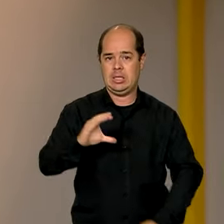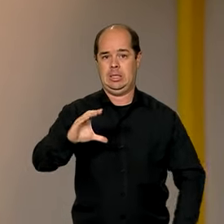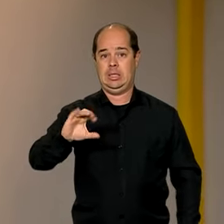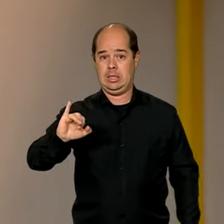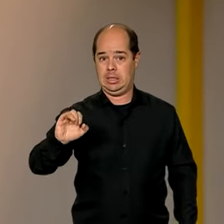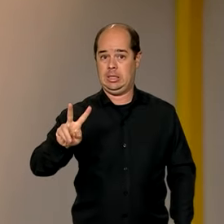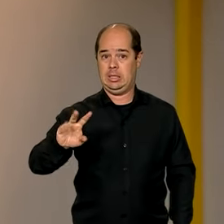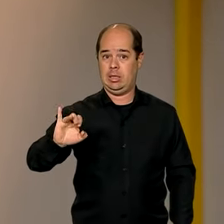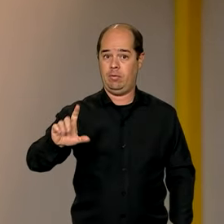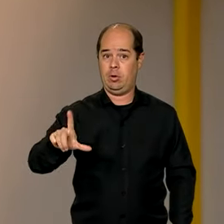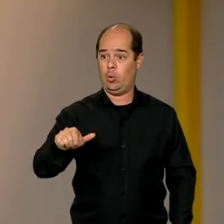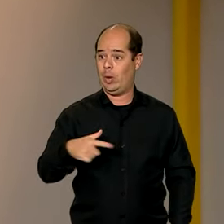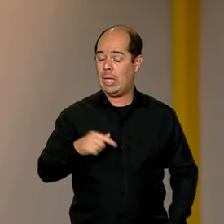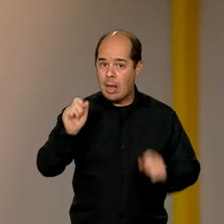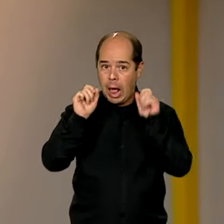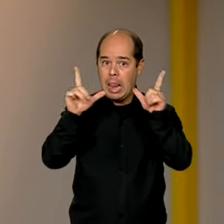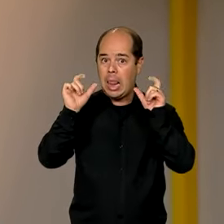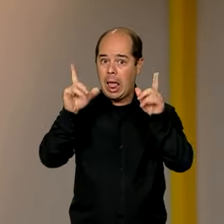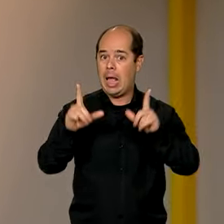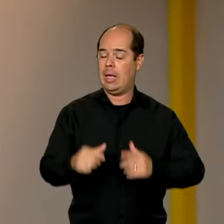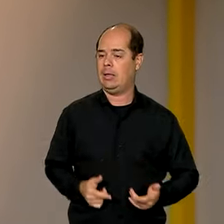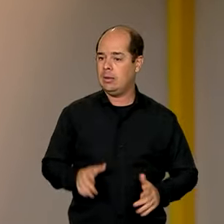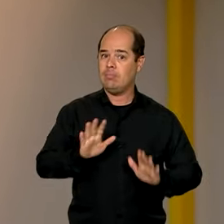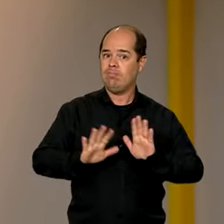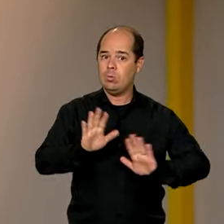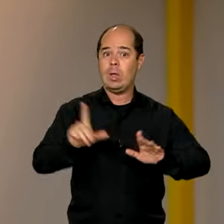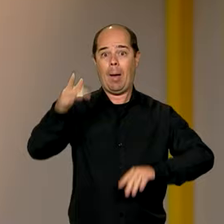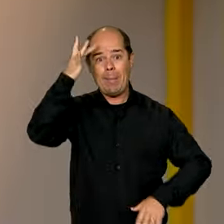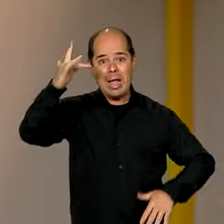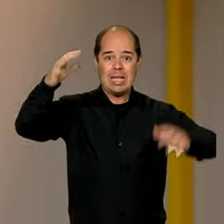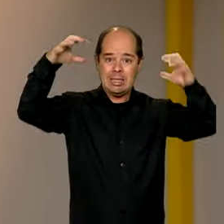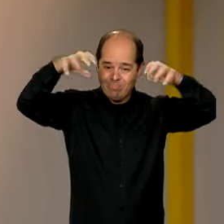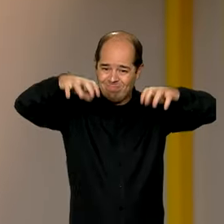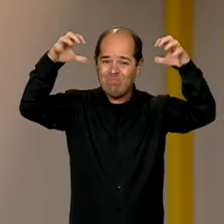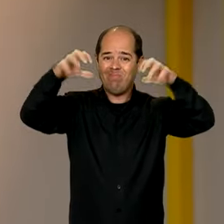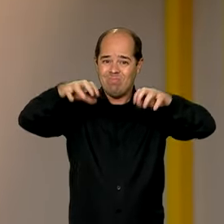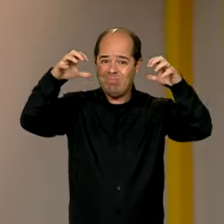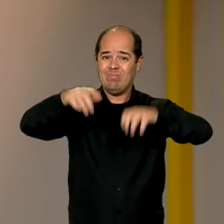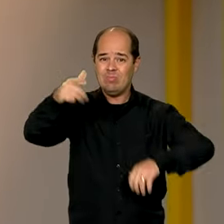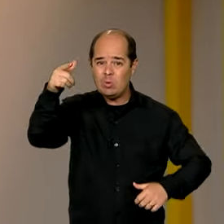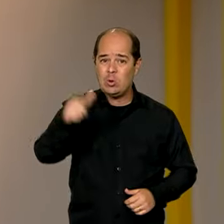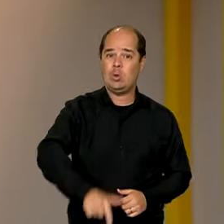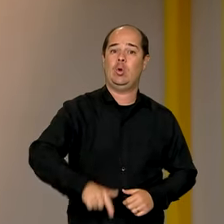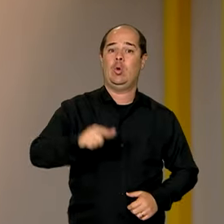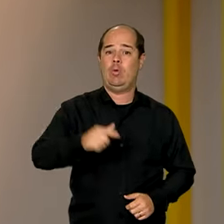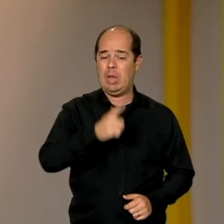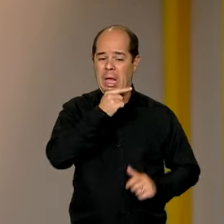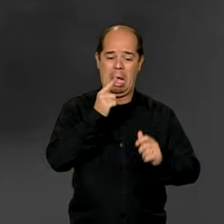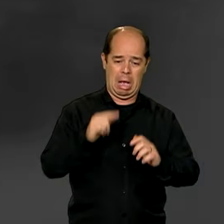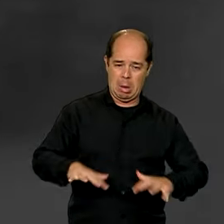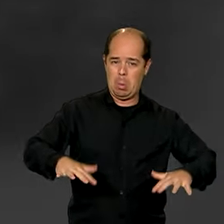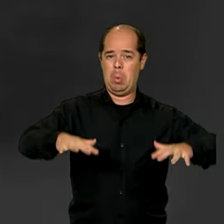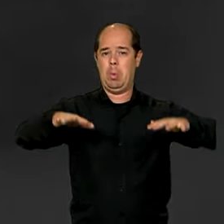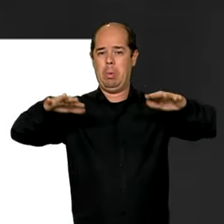previstos novos temporais na região com a possibilidade de alagamentos e deslizamentos de terra.